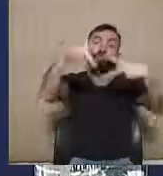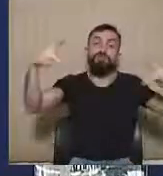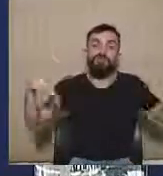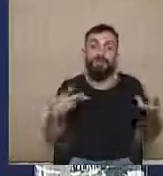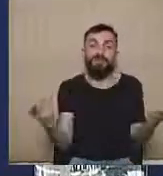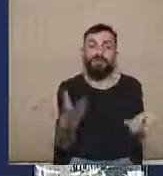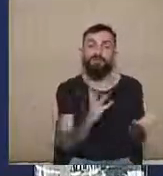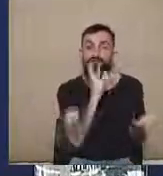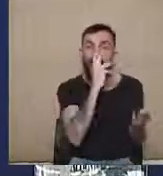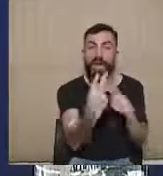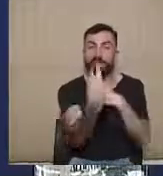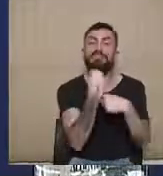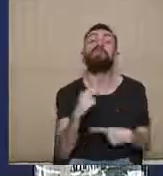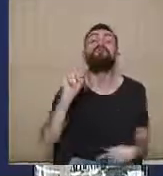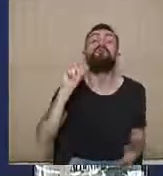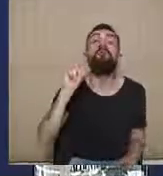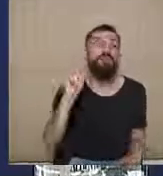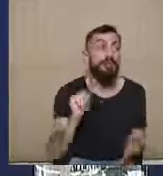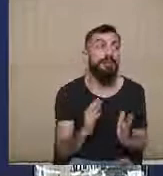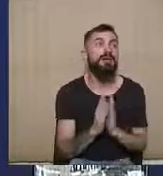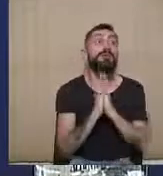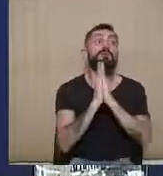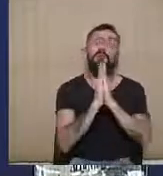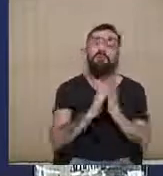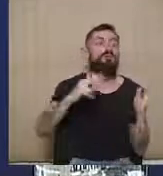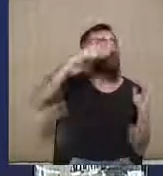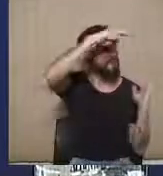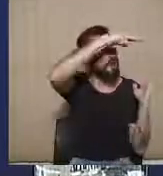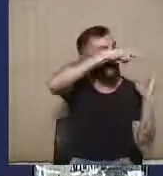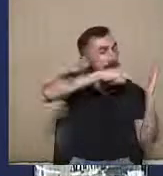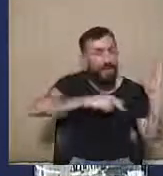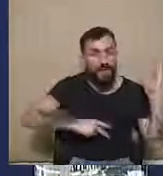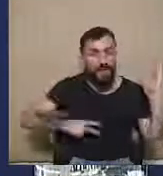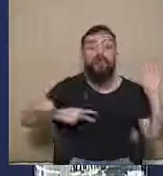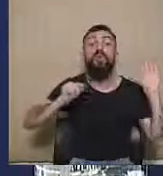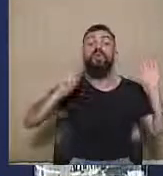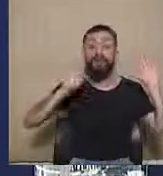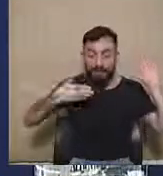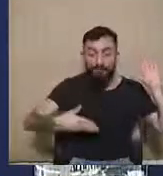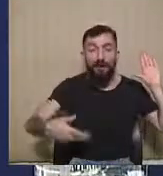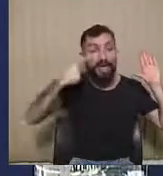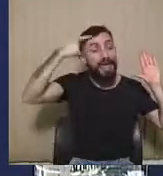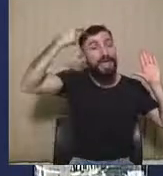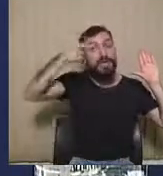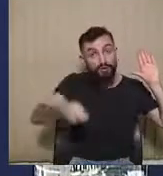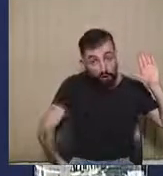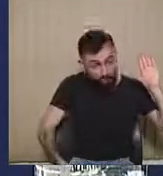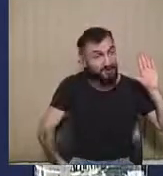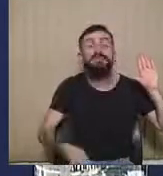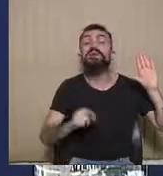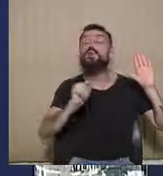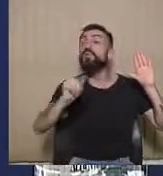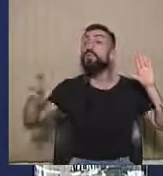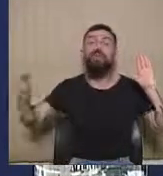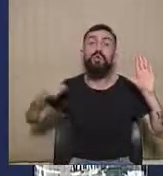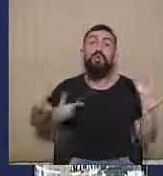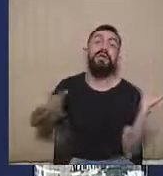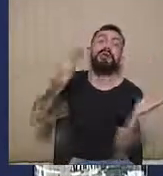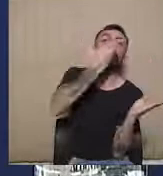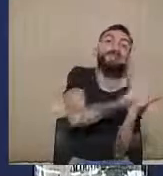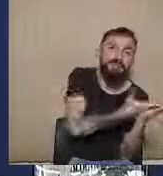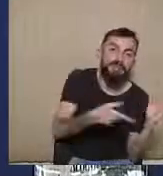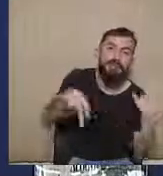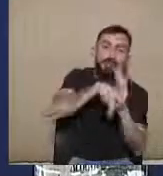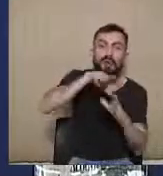nos escutando, é que, por favor, leiam com atenção as resoluções que vão tratar das representações e das ações eleitorais. Não